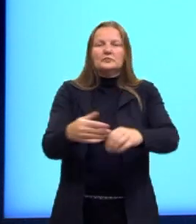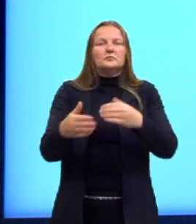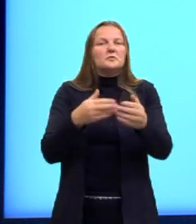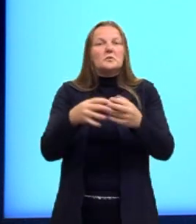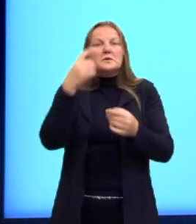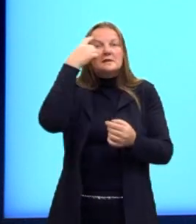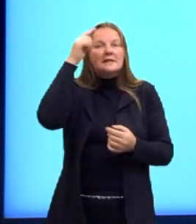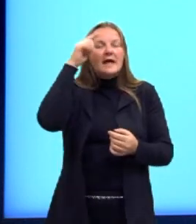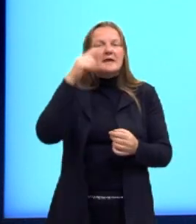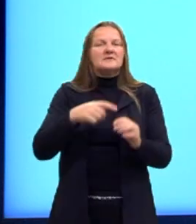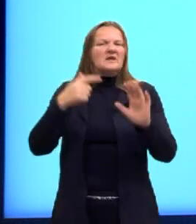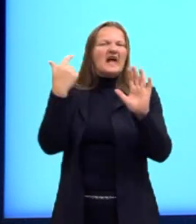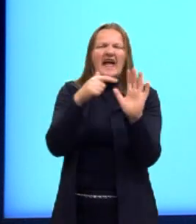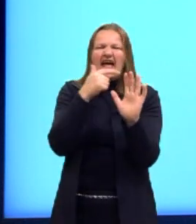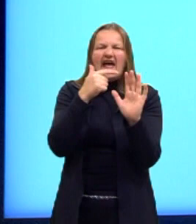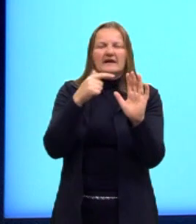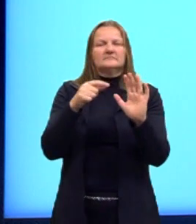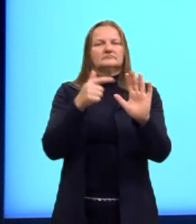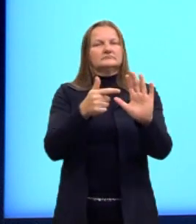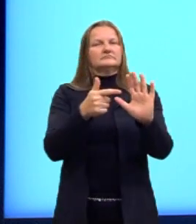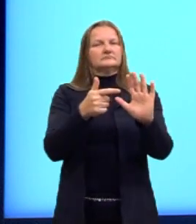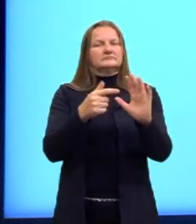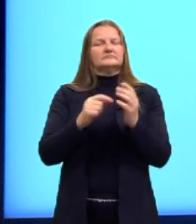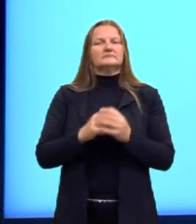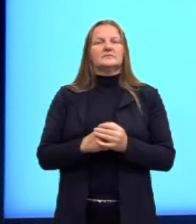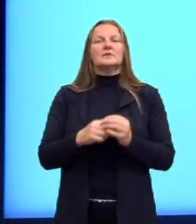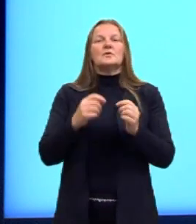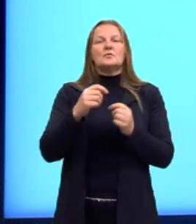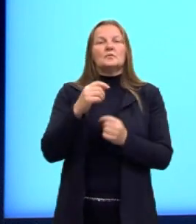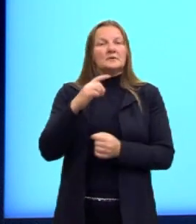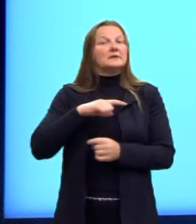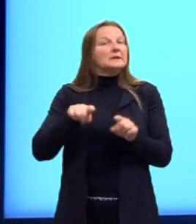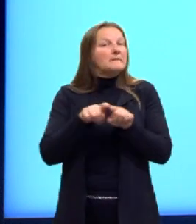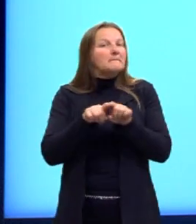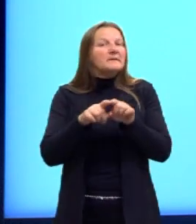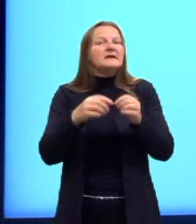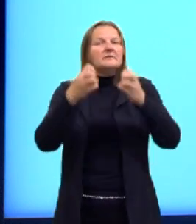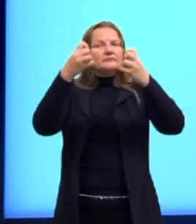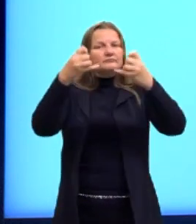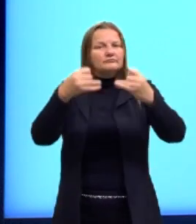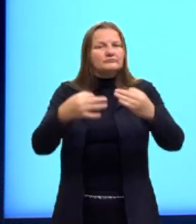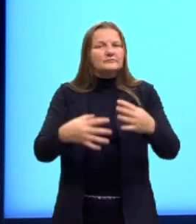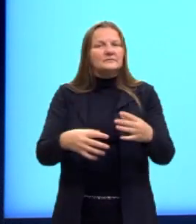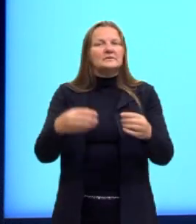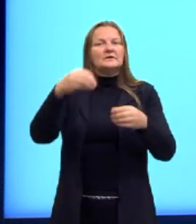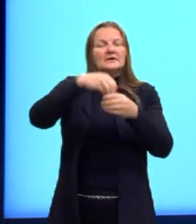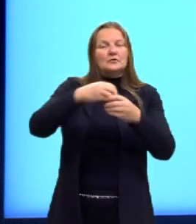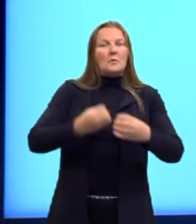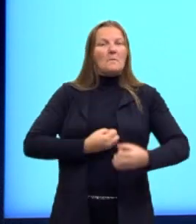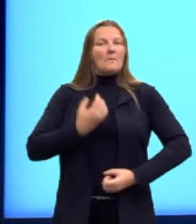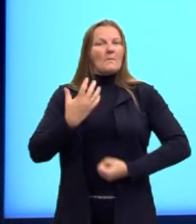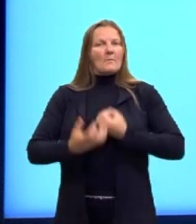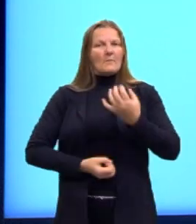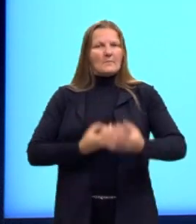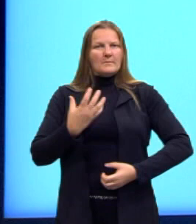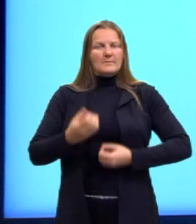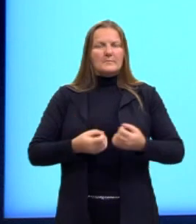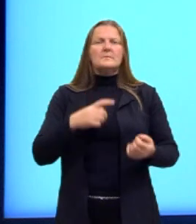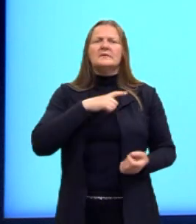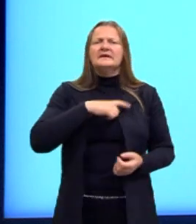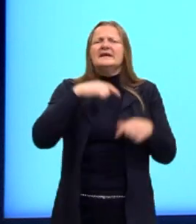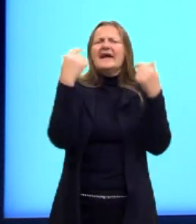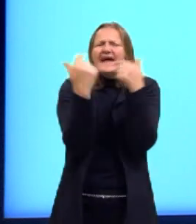ideias de época. E a gente também pode falar dela nos poemas como algo que